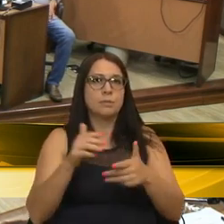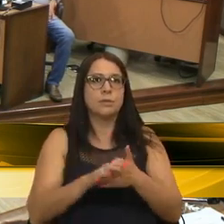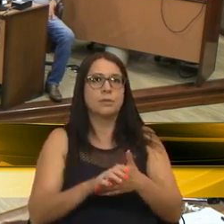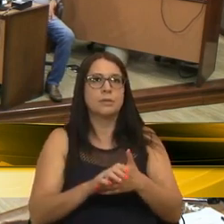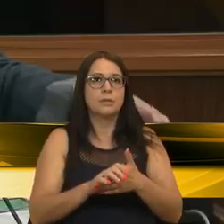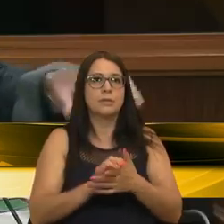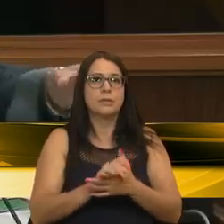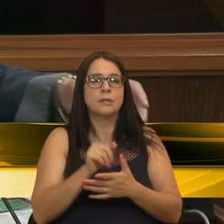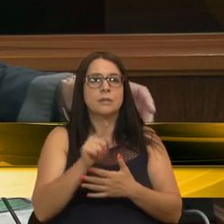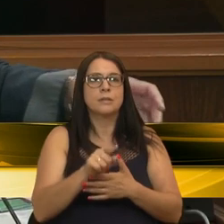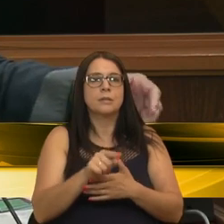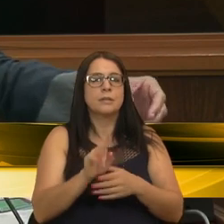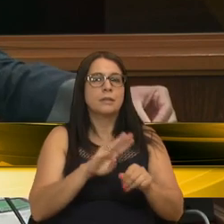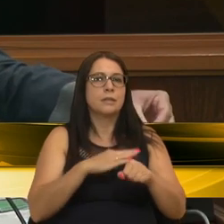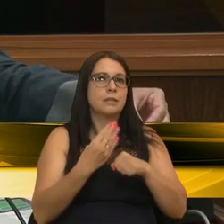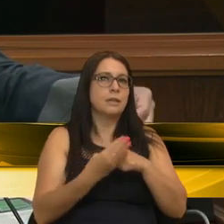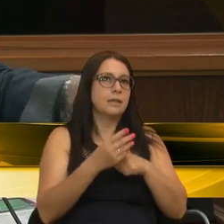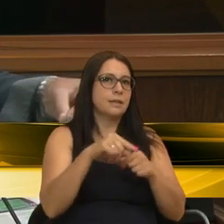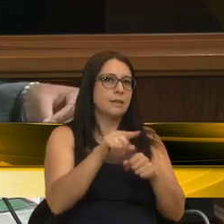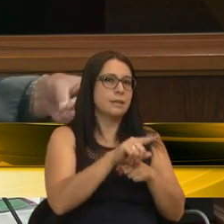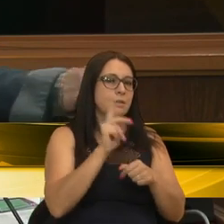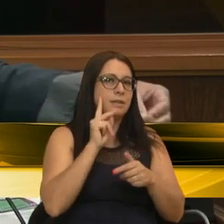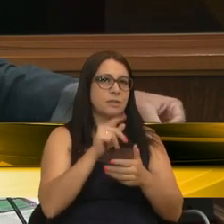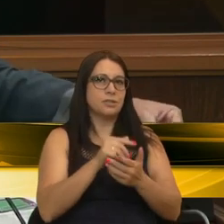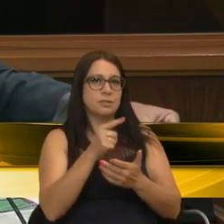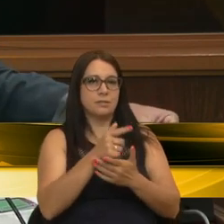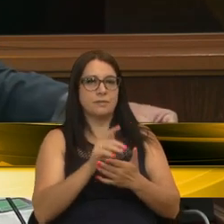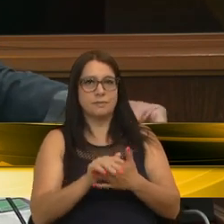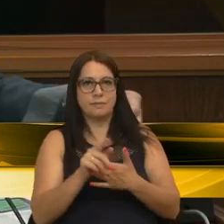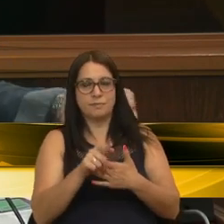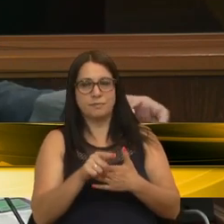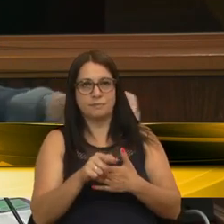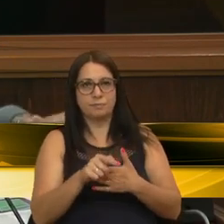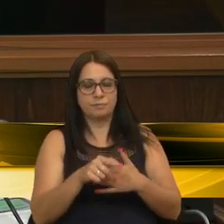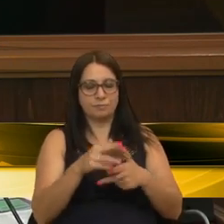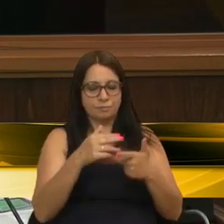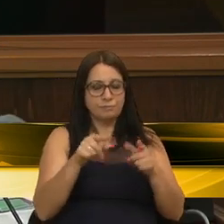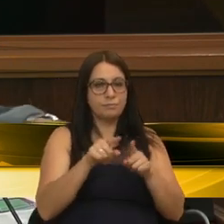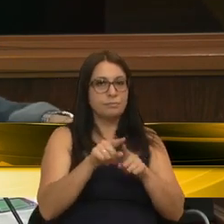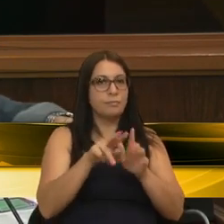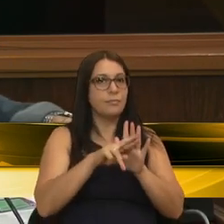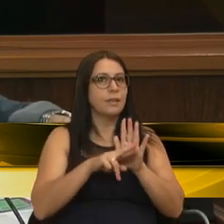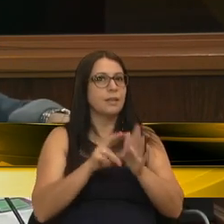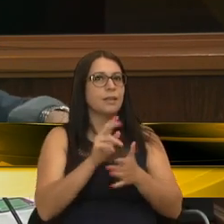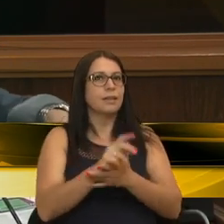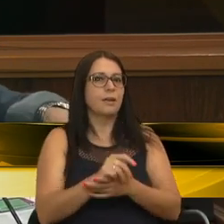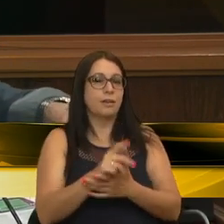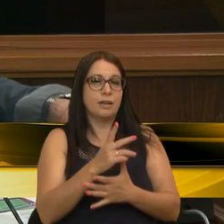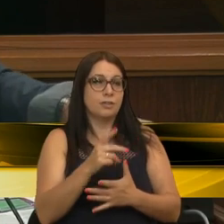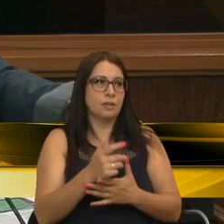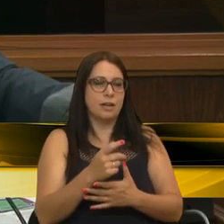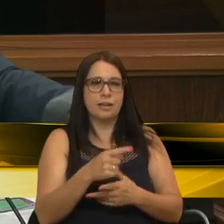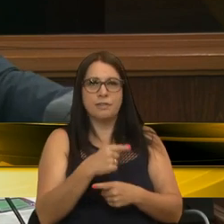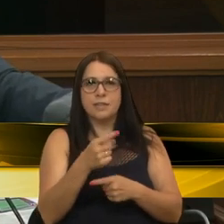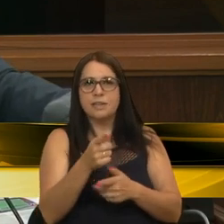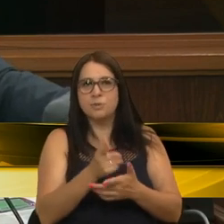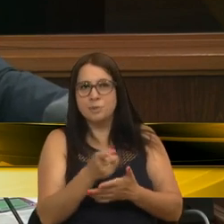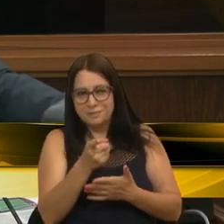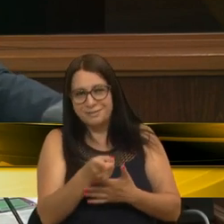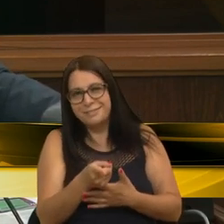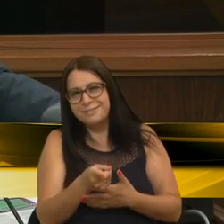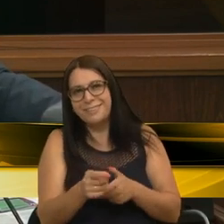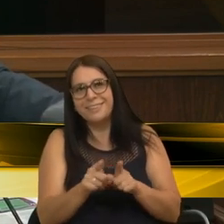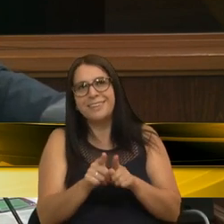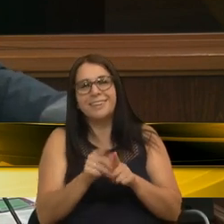emprego e são nos bairros que são ditos irregulares. Quando você chega na prefeitura, você precisa do Alvará, tem que ter o